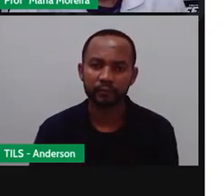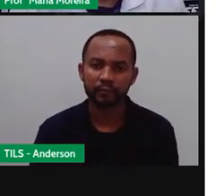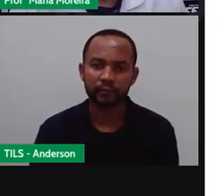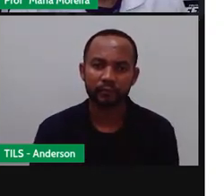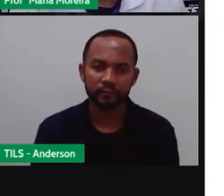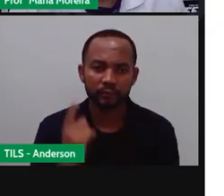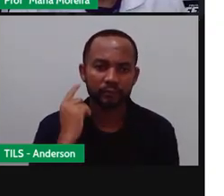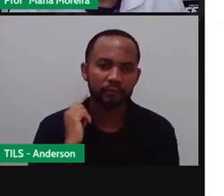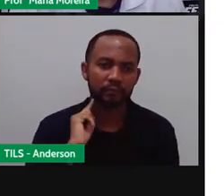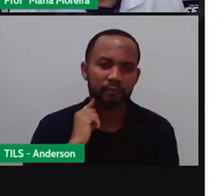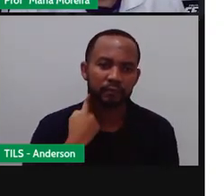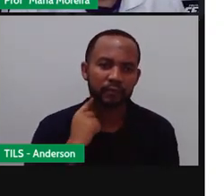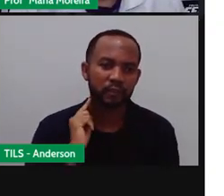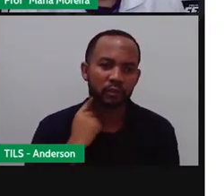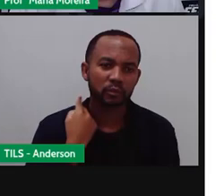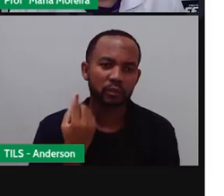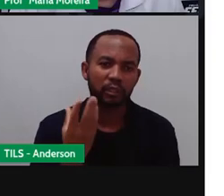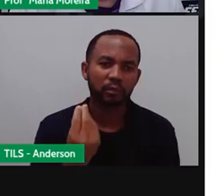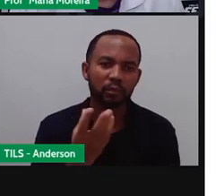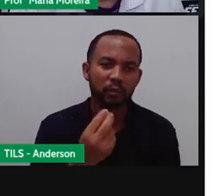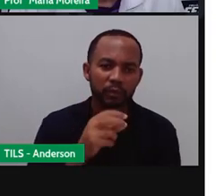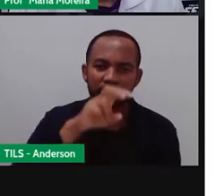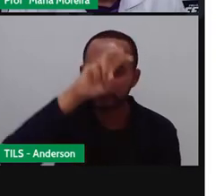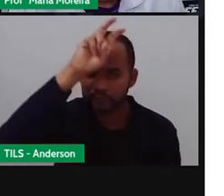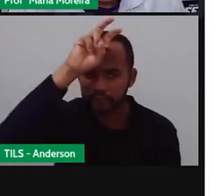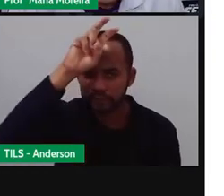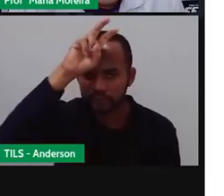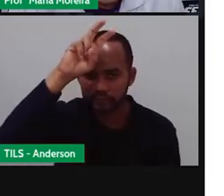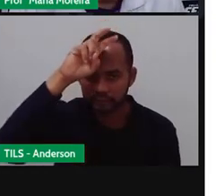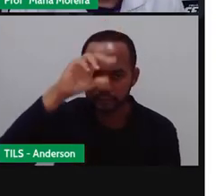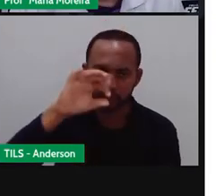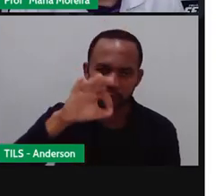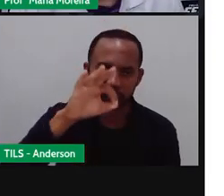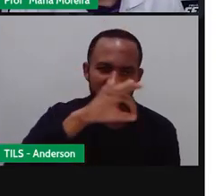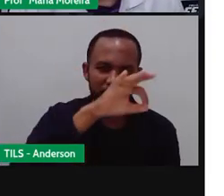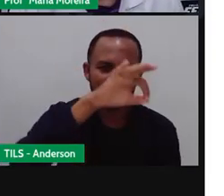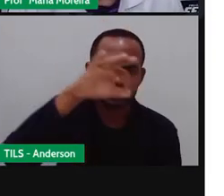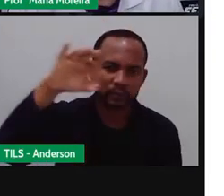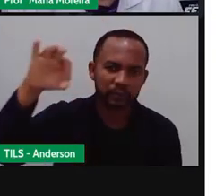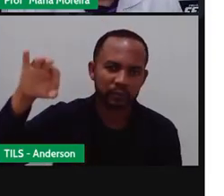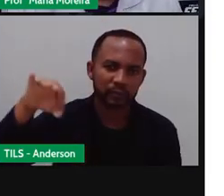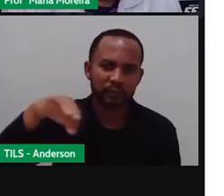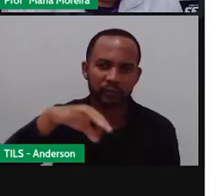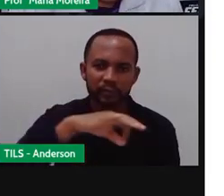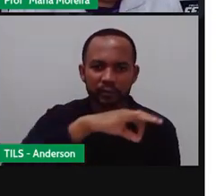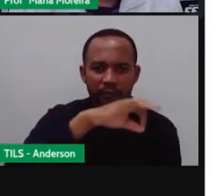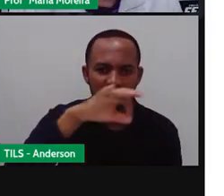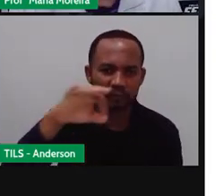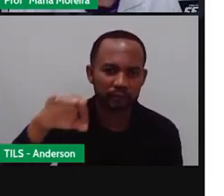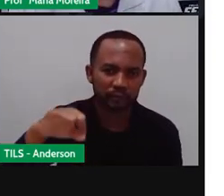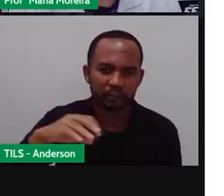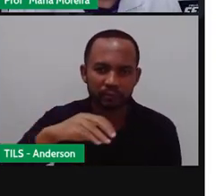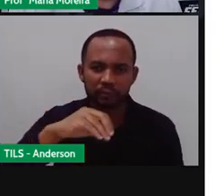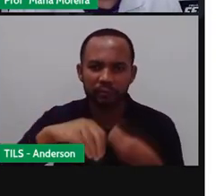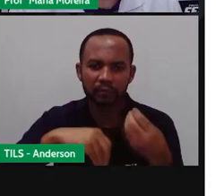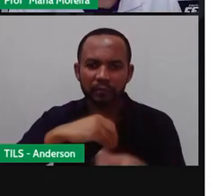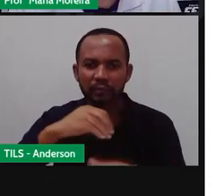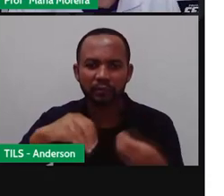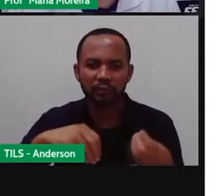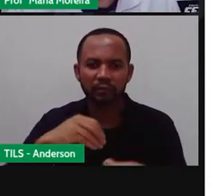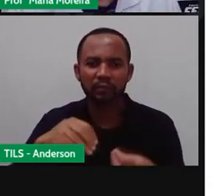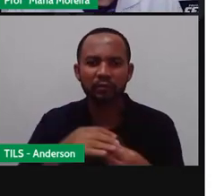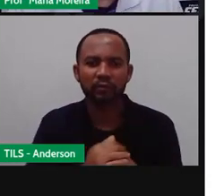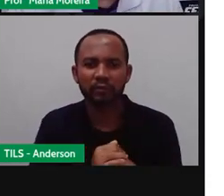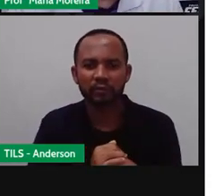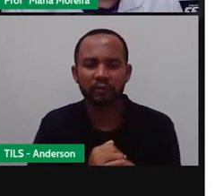a PRO aqui Olha a quantidade de mosca Aqui nessa imagem Casca de manga Resto de milho Resto